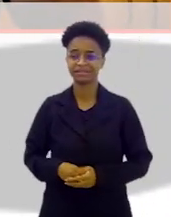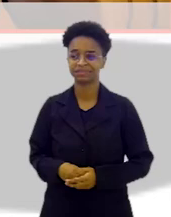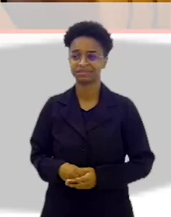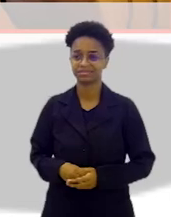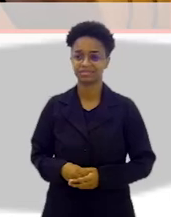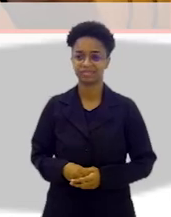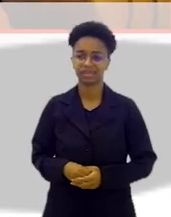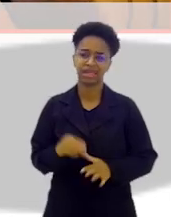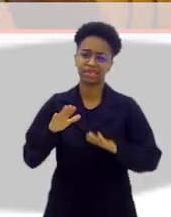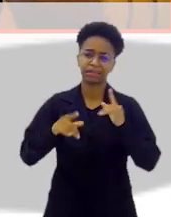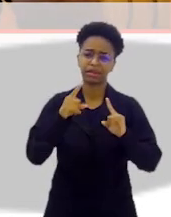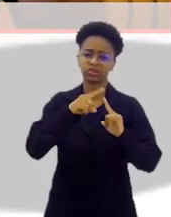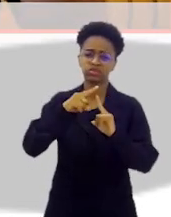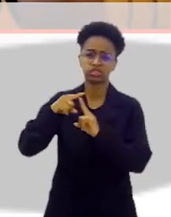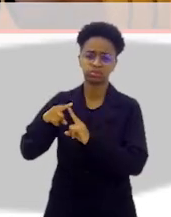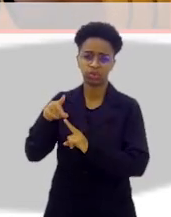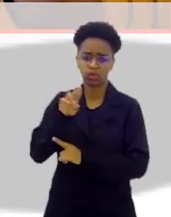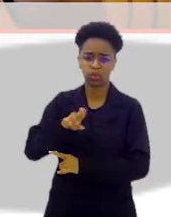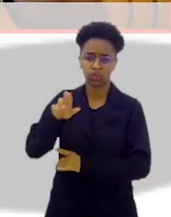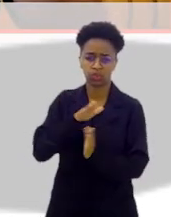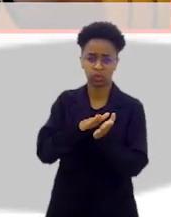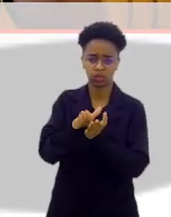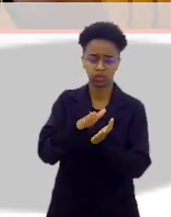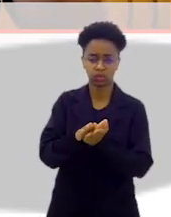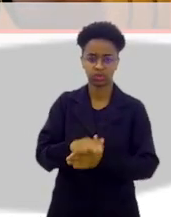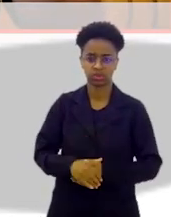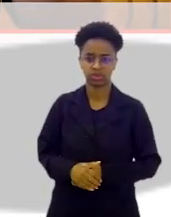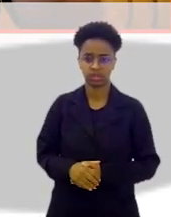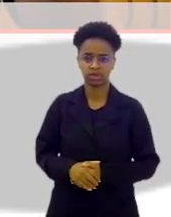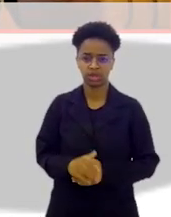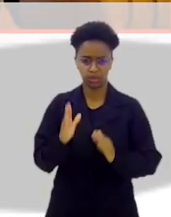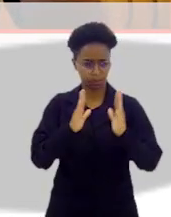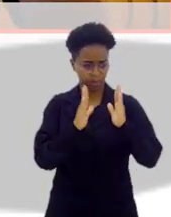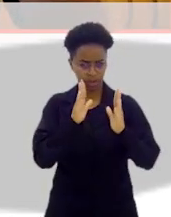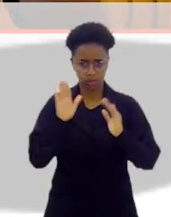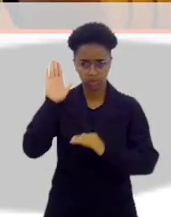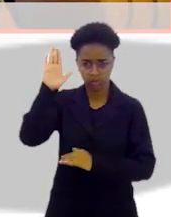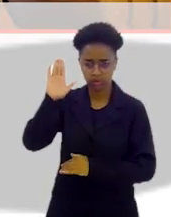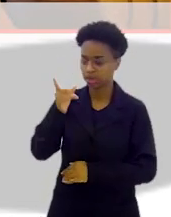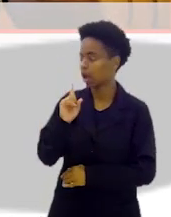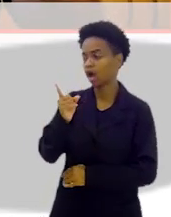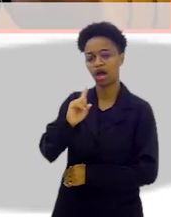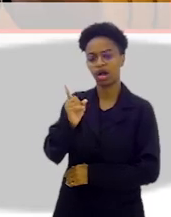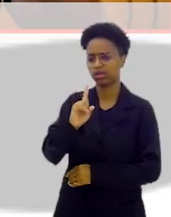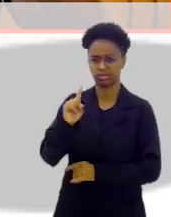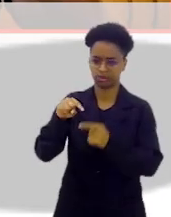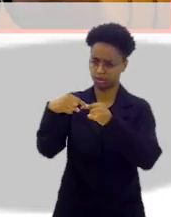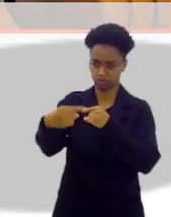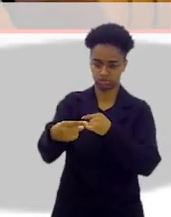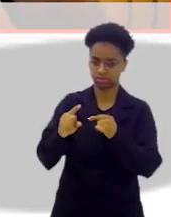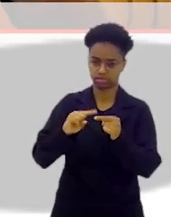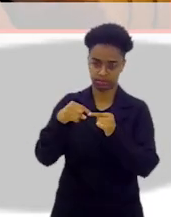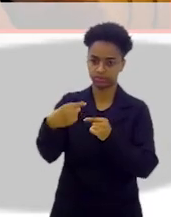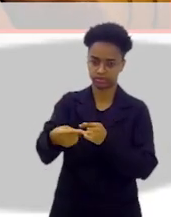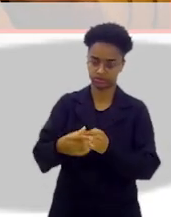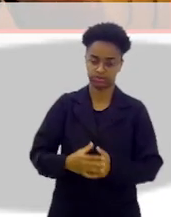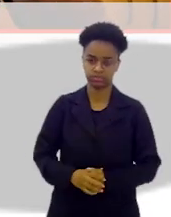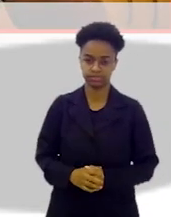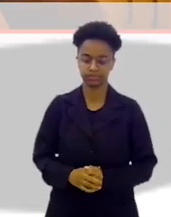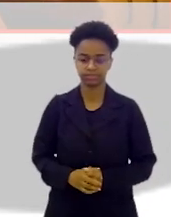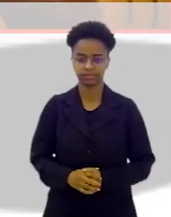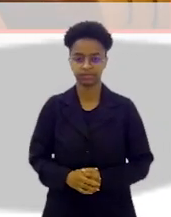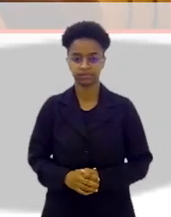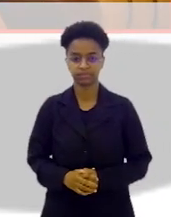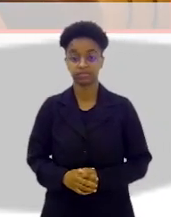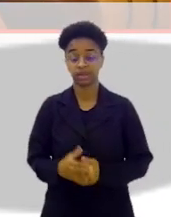a dez mil, depende do tipo que você usar para imprimir. Durante a campanha, é isso? Não, deixei passar a campanha. Pós